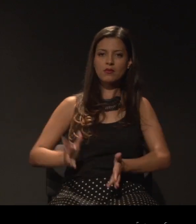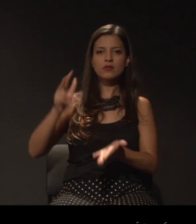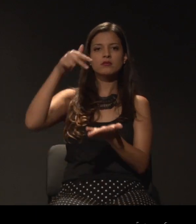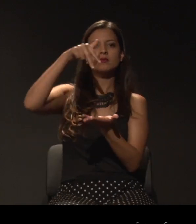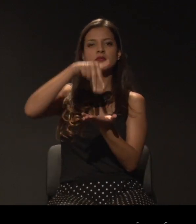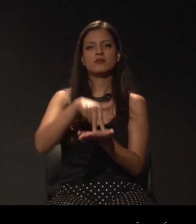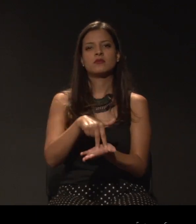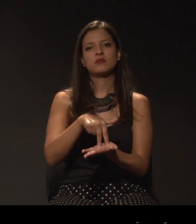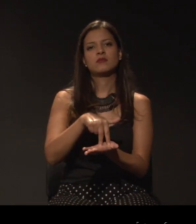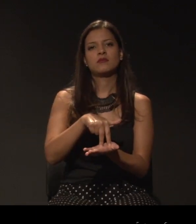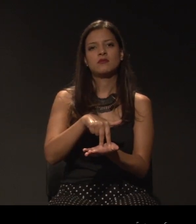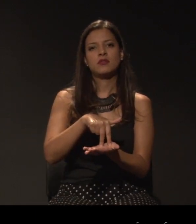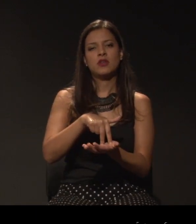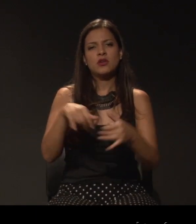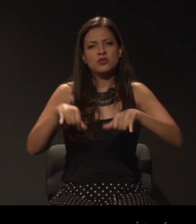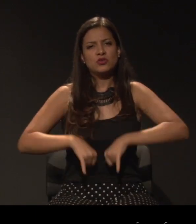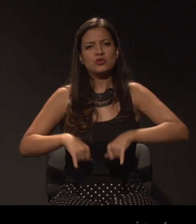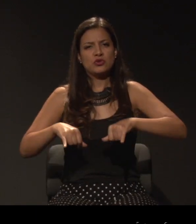Para esquecer o que eu sofri.